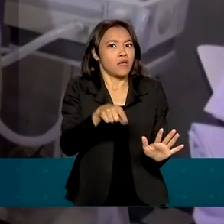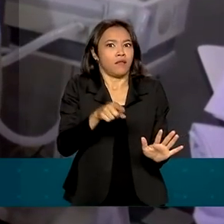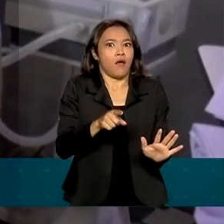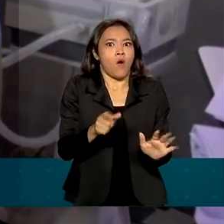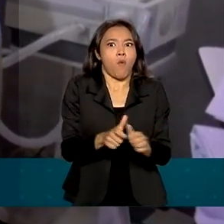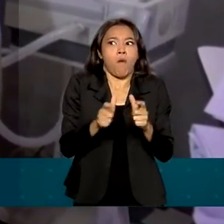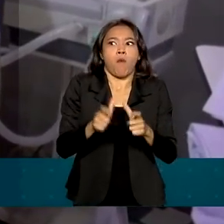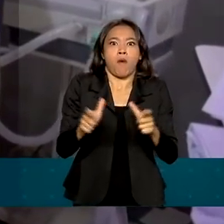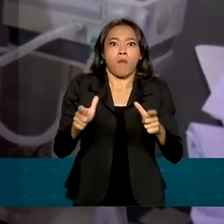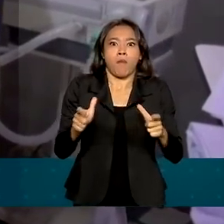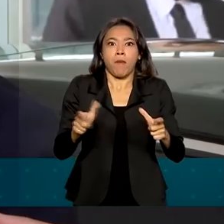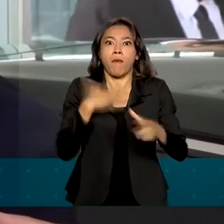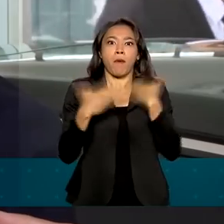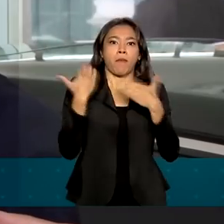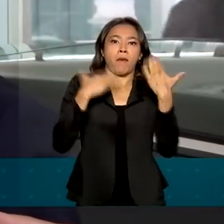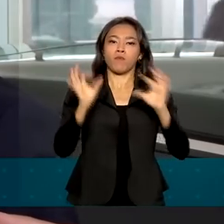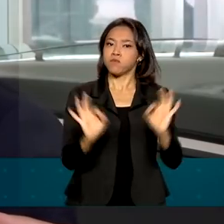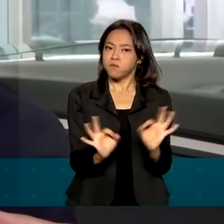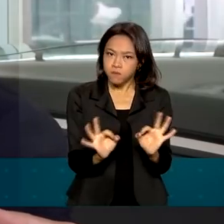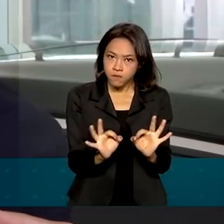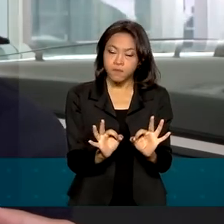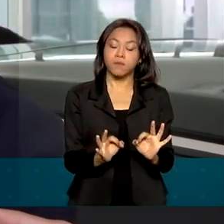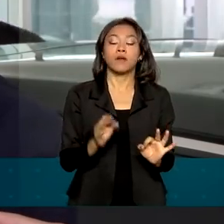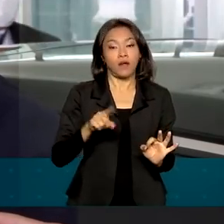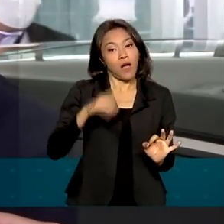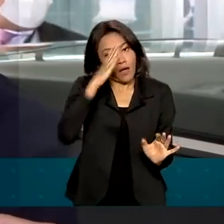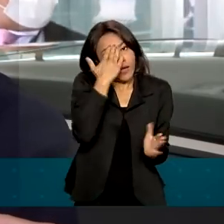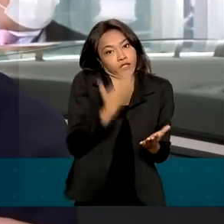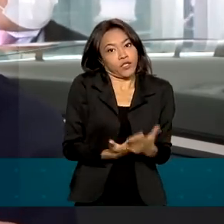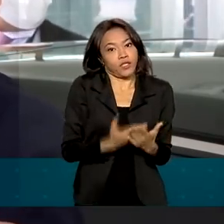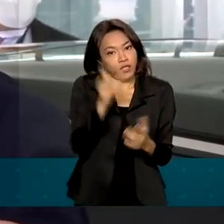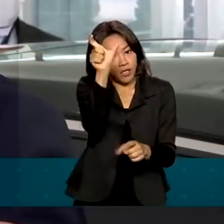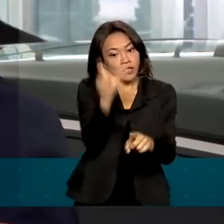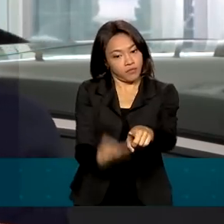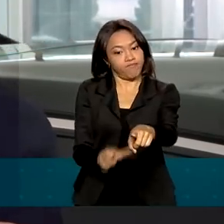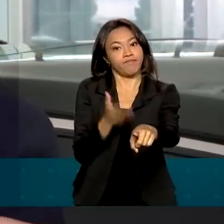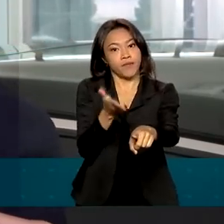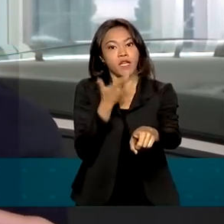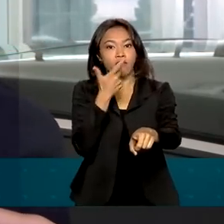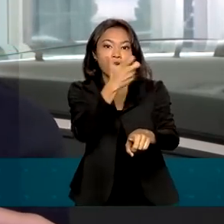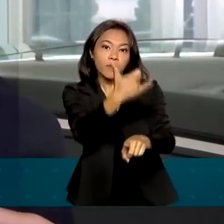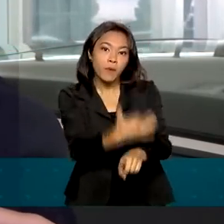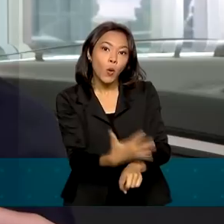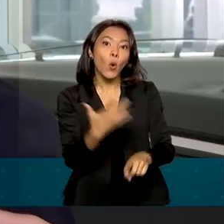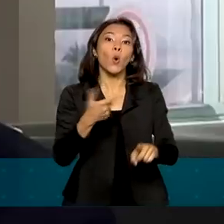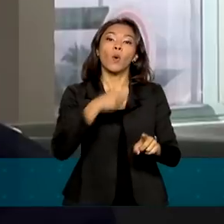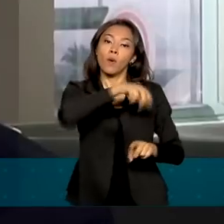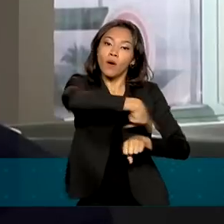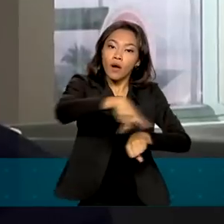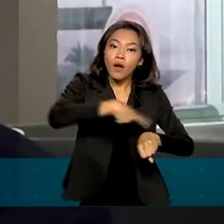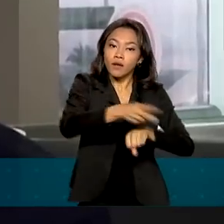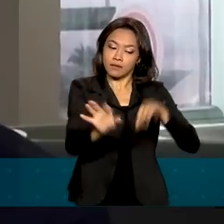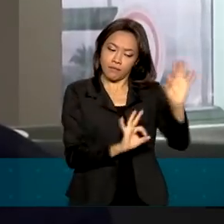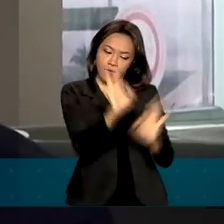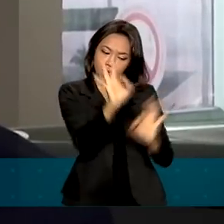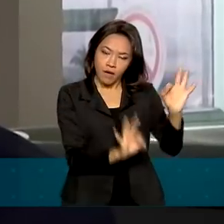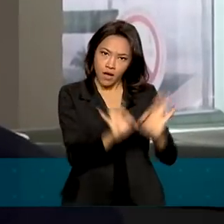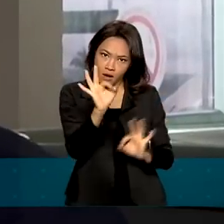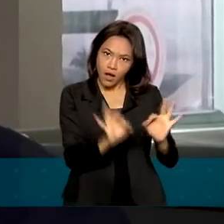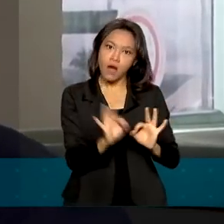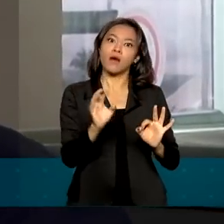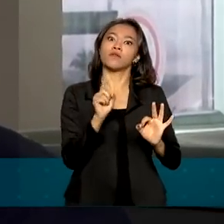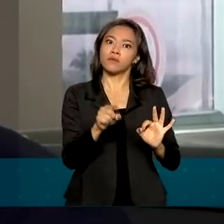proporcional de óbitos. O ministro acredita que, atualmente, o país está preparado para enfrentar